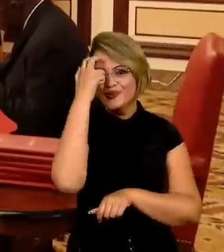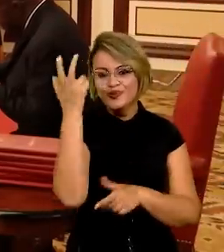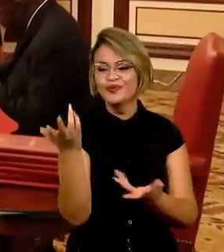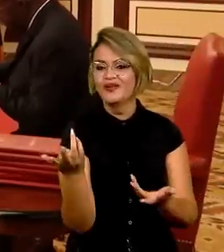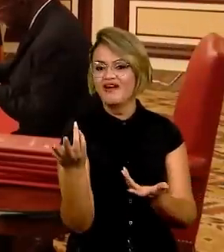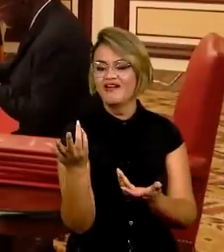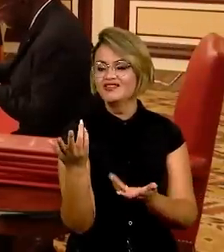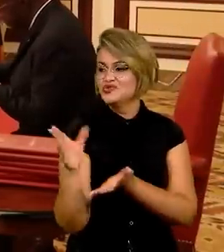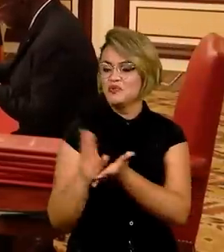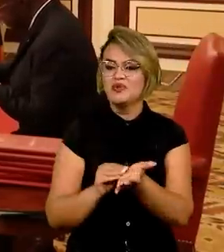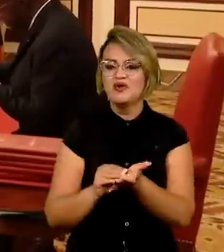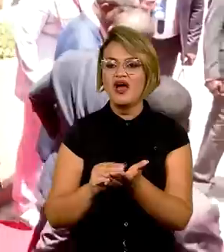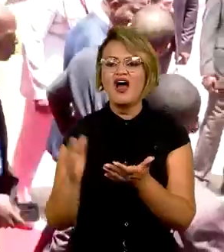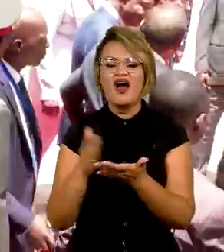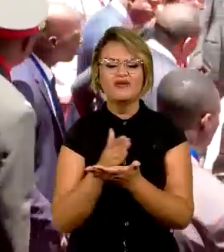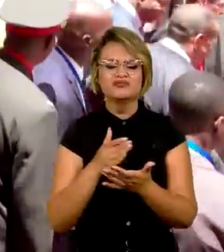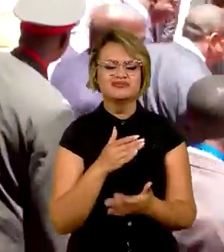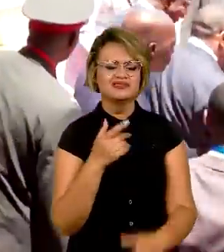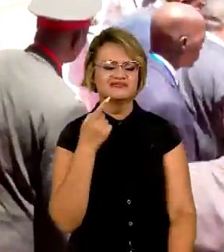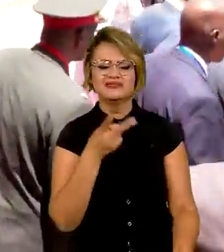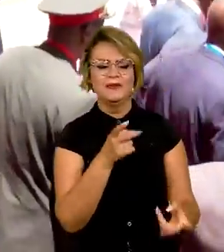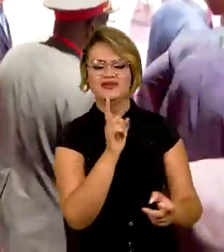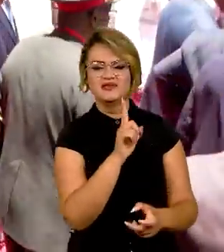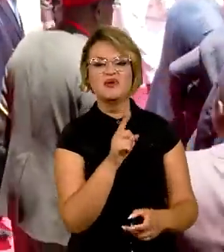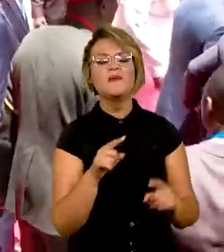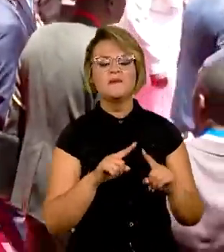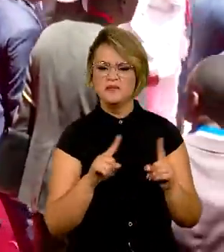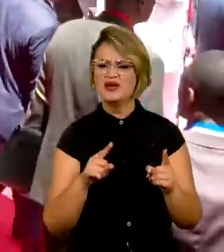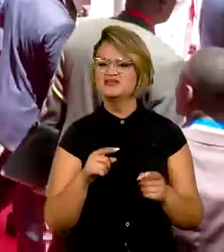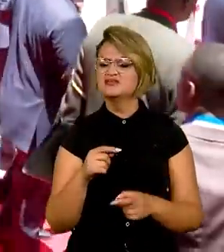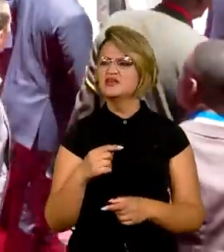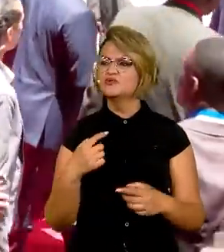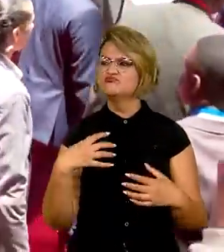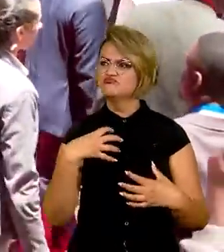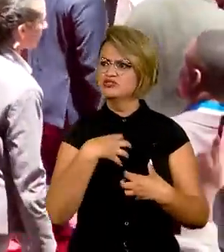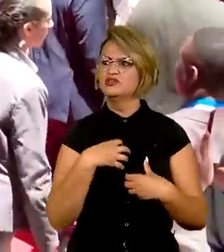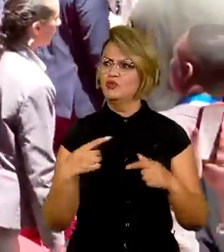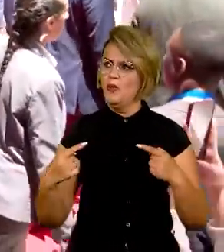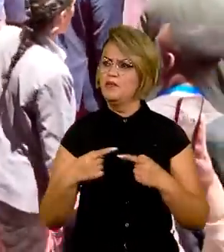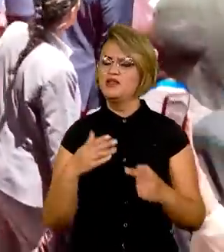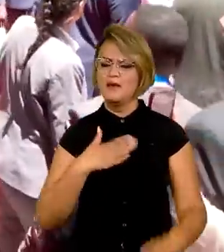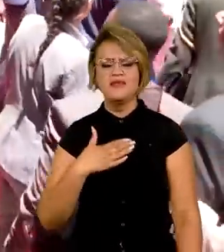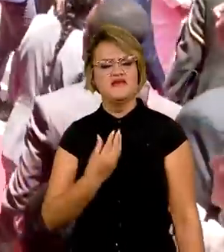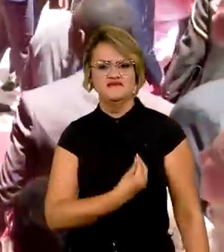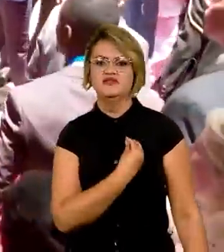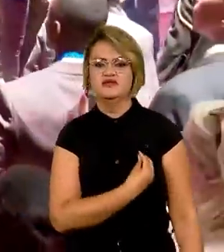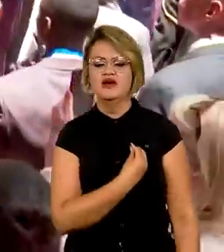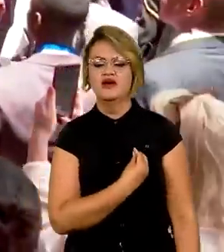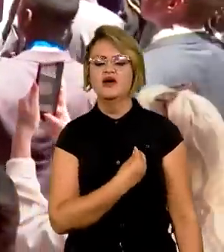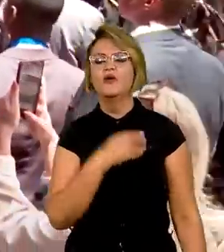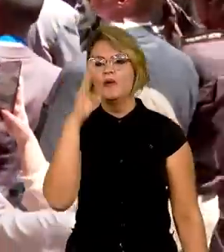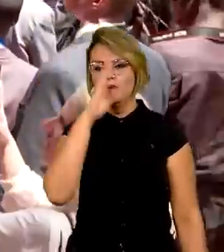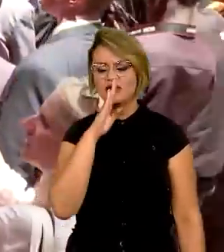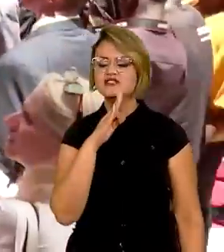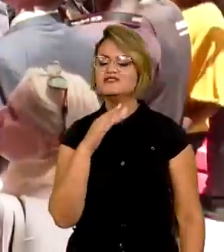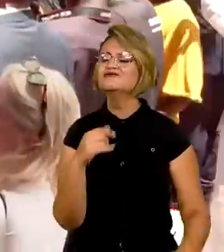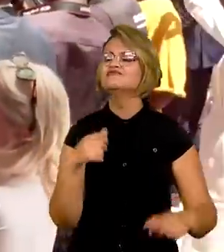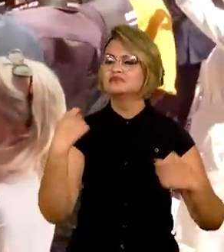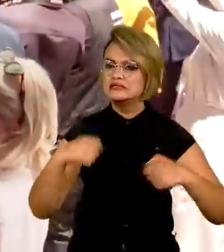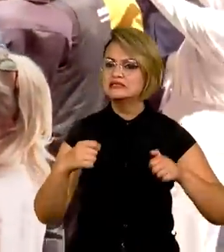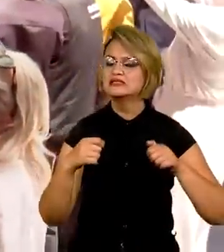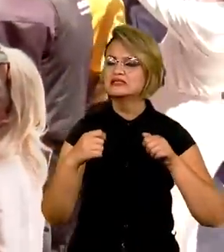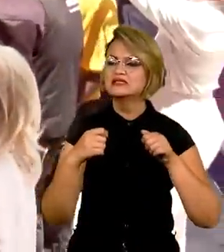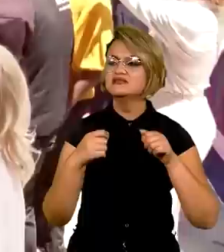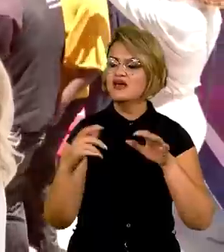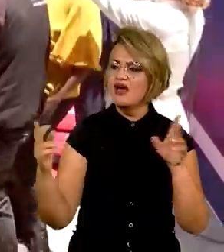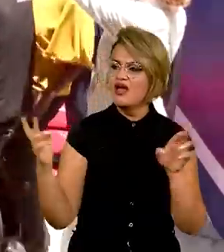Alguns não querem entender, mas eu tenho isso como parte da minha vida. O Brasil tem que apostar na